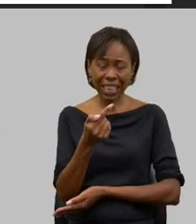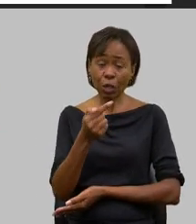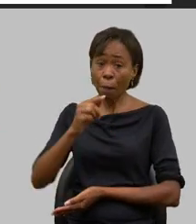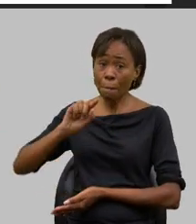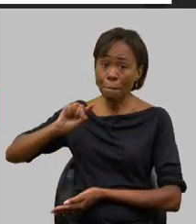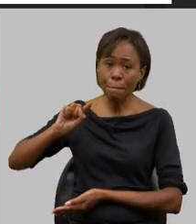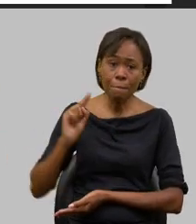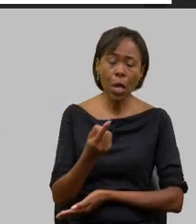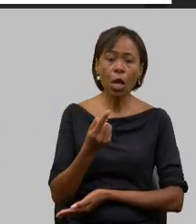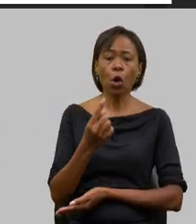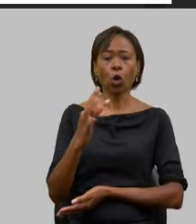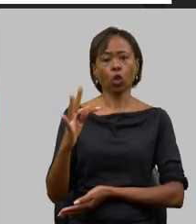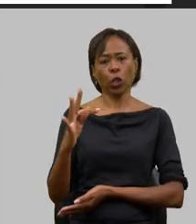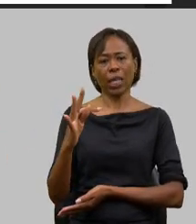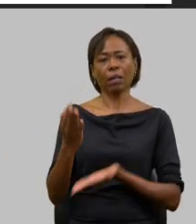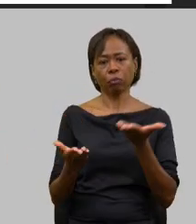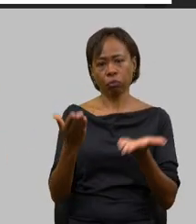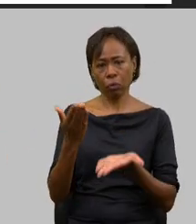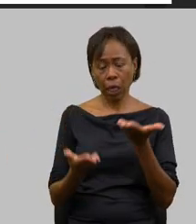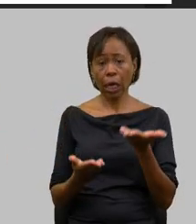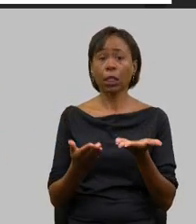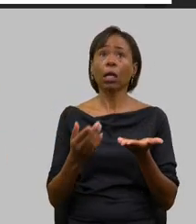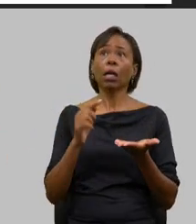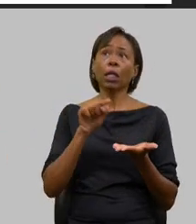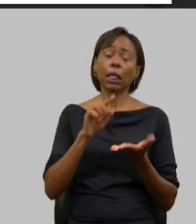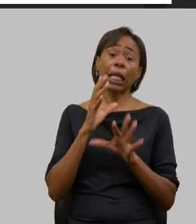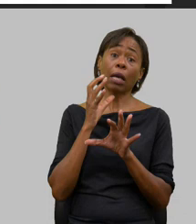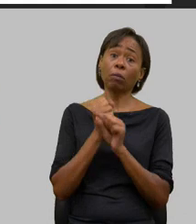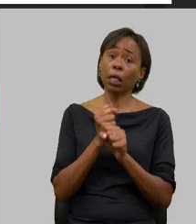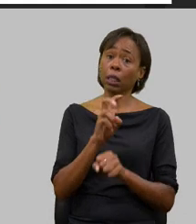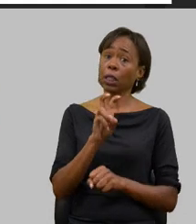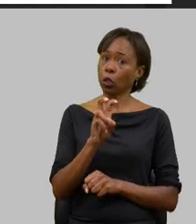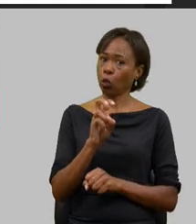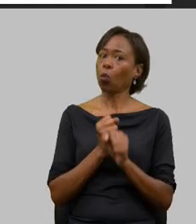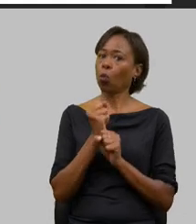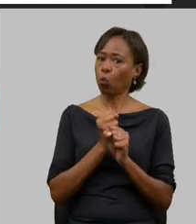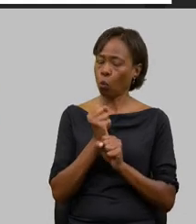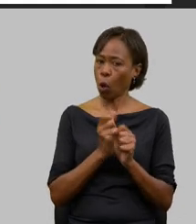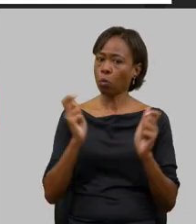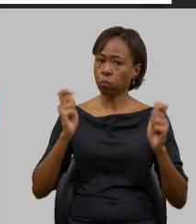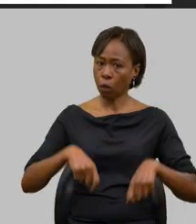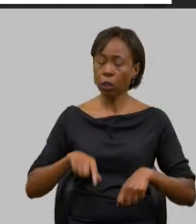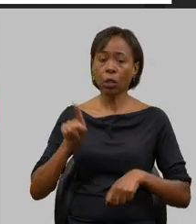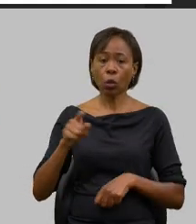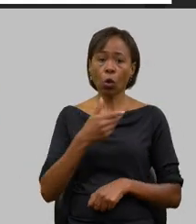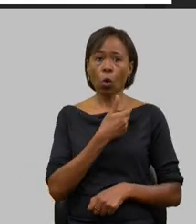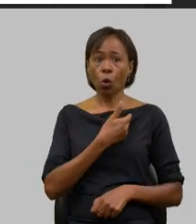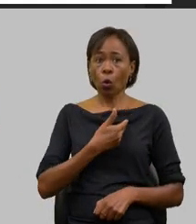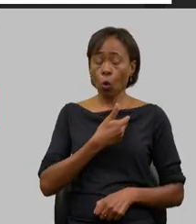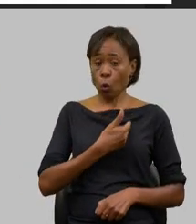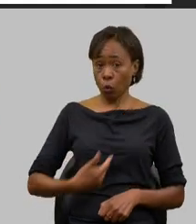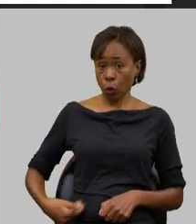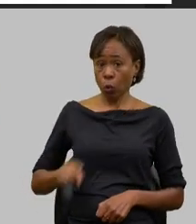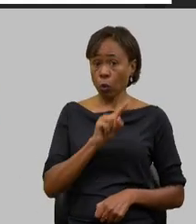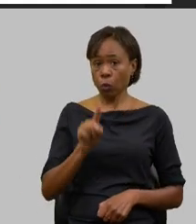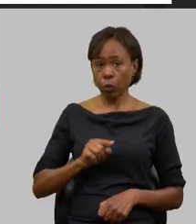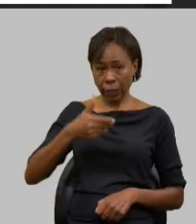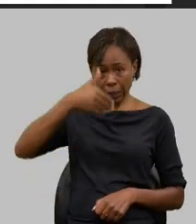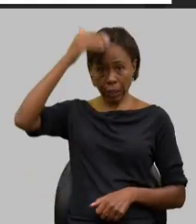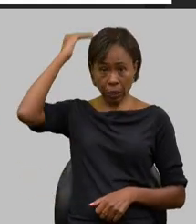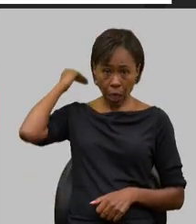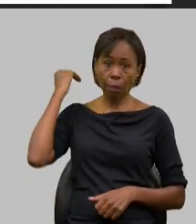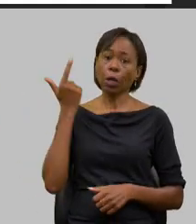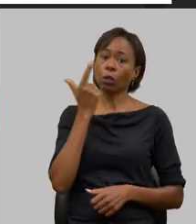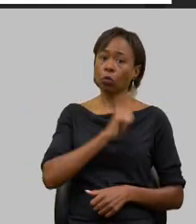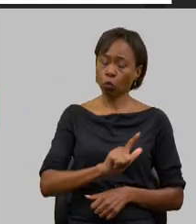esse acordo de cooperação vale por cinco anos quem conseguiu isso para a gente foi o nosso governador Romeu Zema através de uma visita que ele fez à indústria